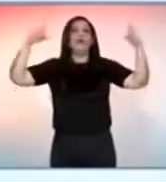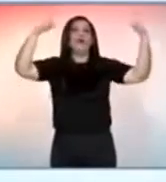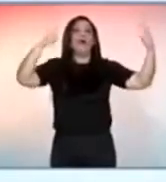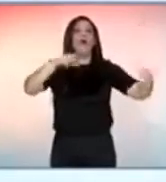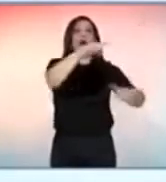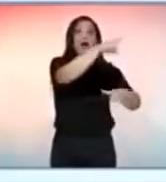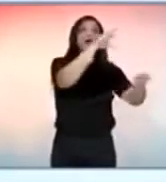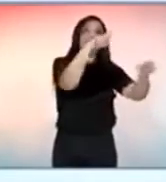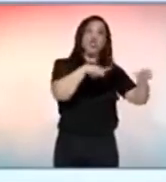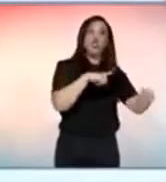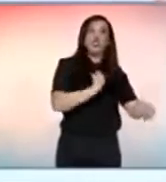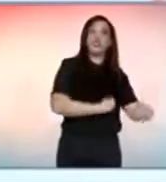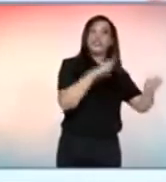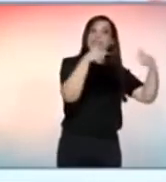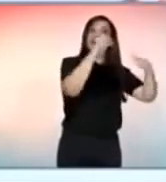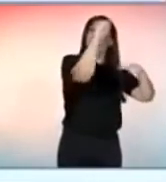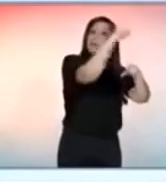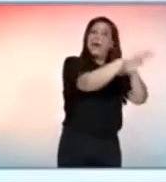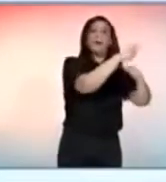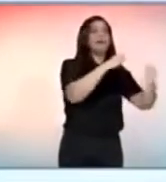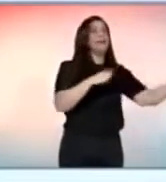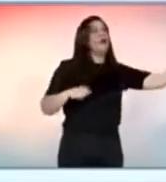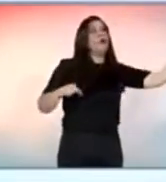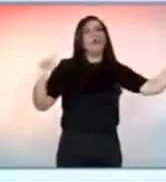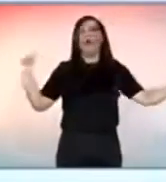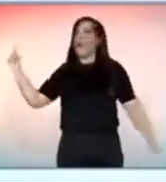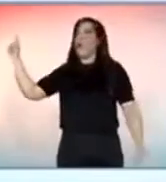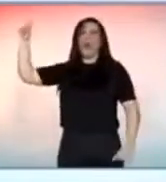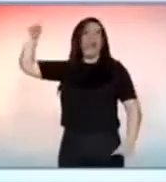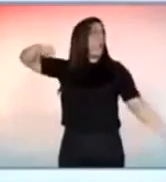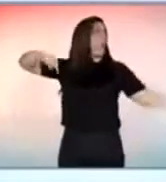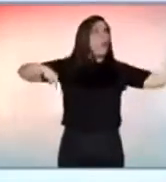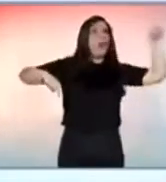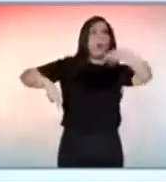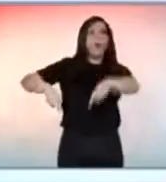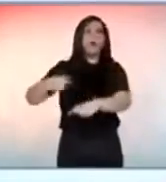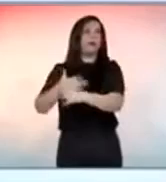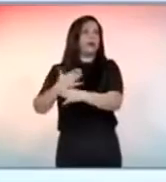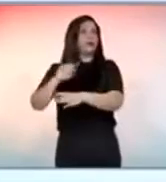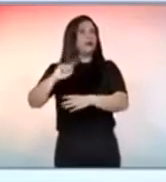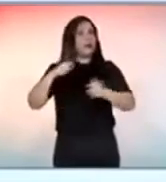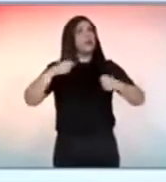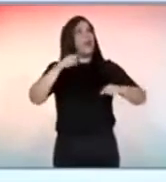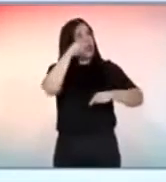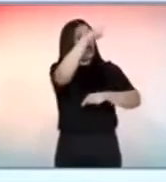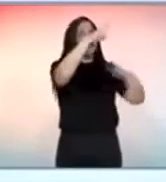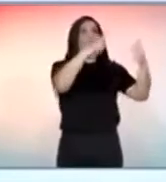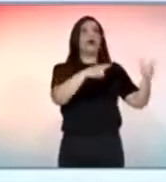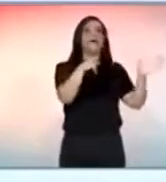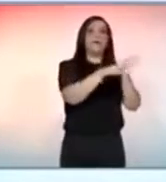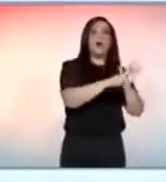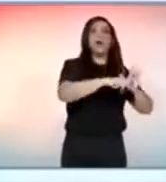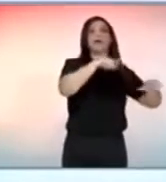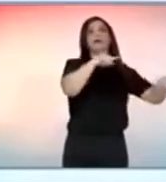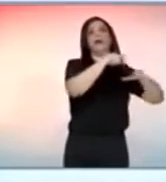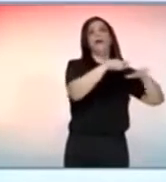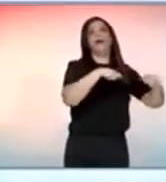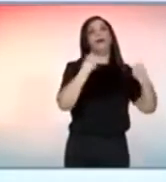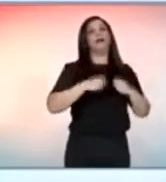Zona Oeste, sejam um espaço de oferta de emprego, para que a cidade inteira não tenha que se deslocar para o centro. Isso é pensar mobilidade e moradia ao mesmo tempo. Mas a